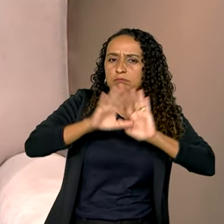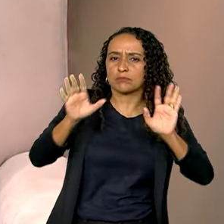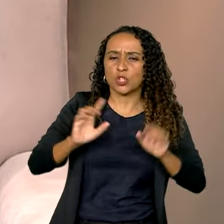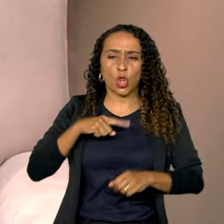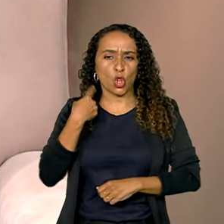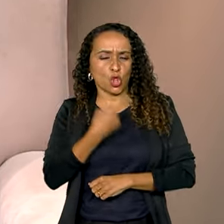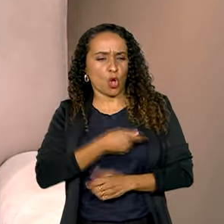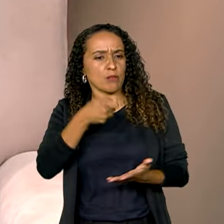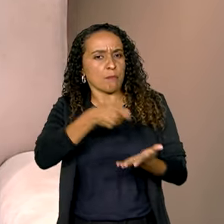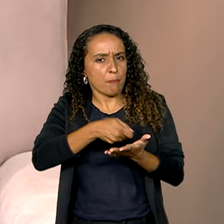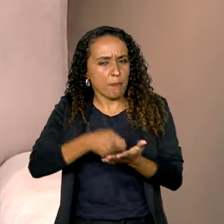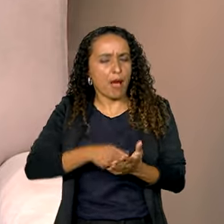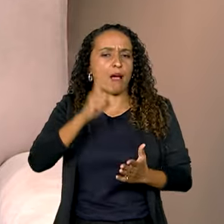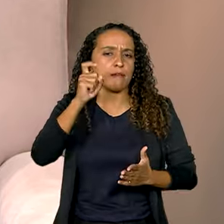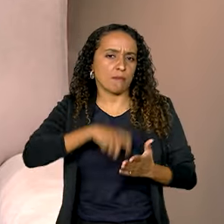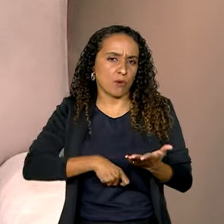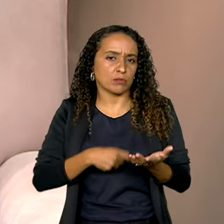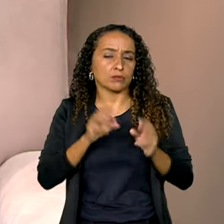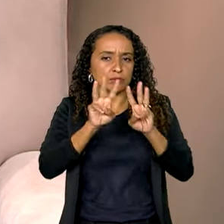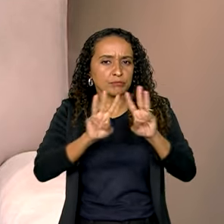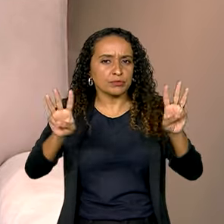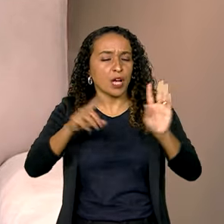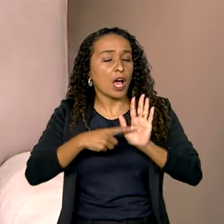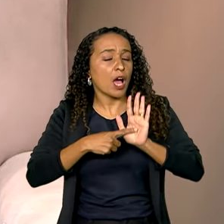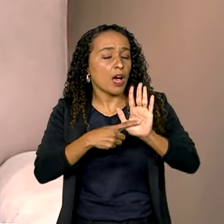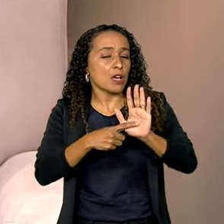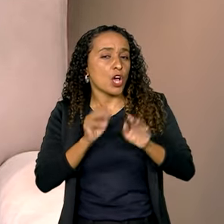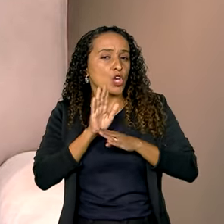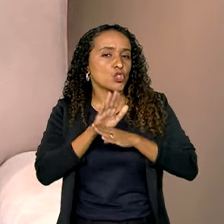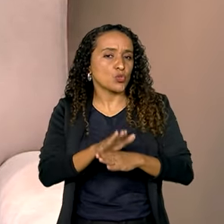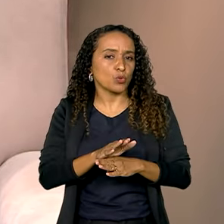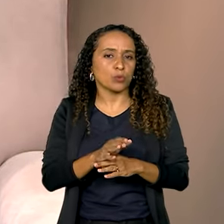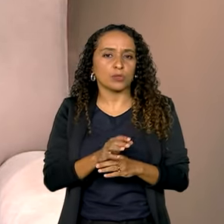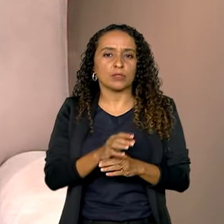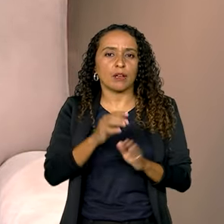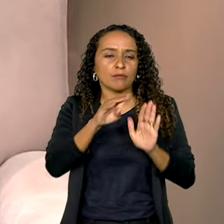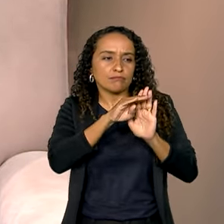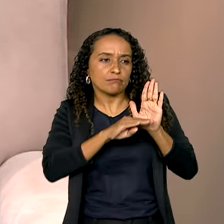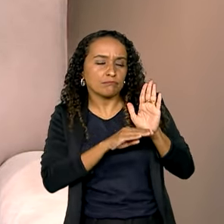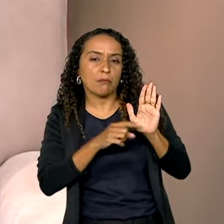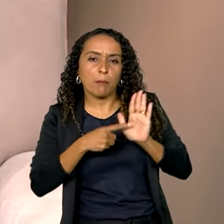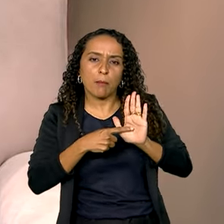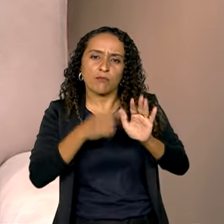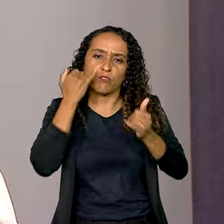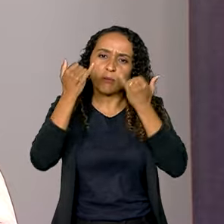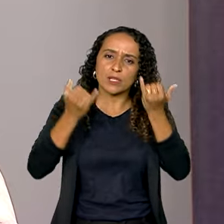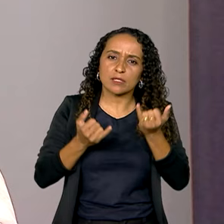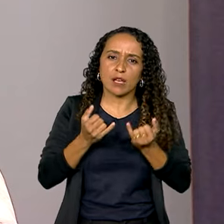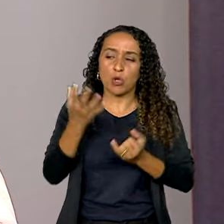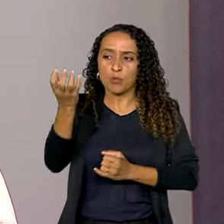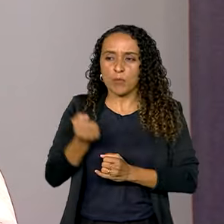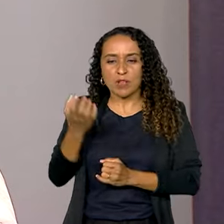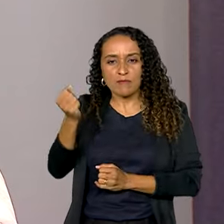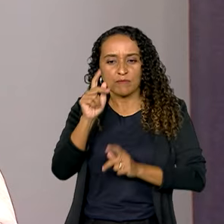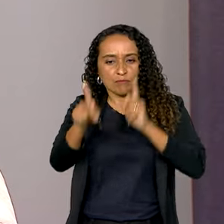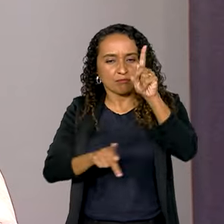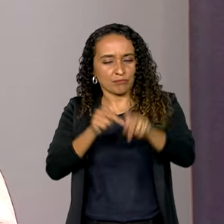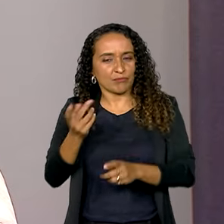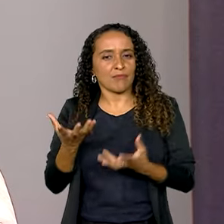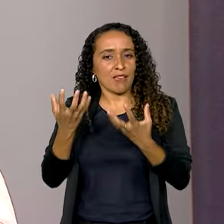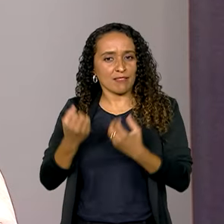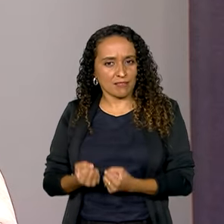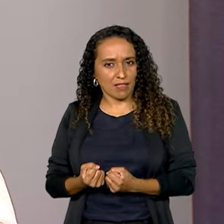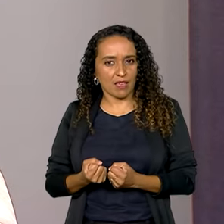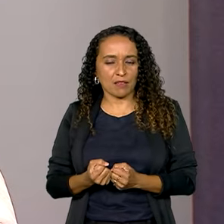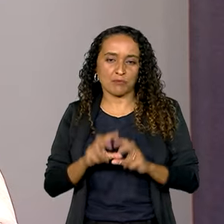pagamos impostos e essa plataforma ajuda a mostrar uma parte desse retorno dos benefícios que a população recebe a partir desses